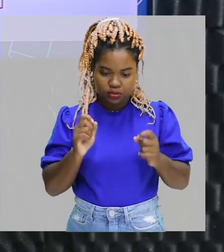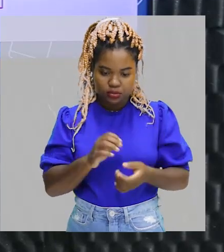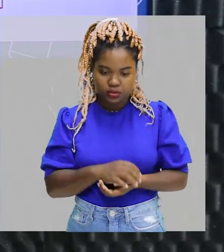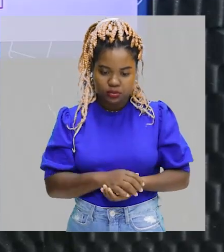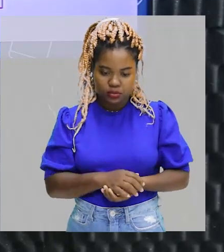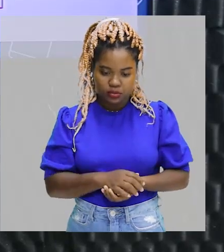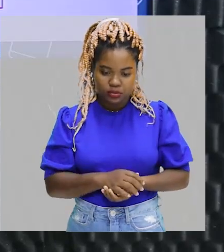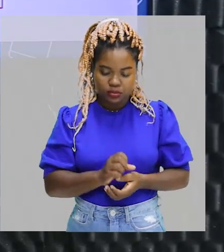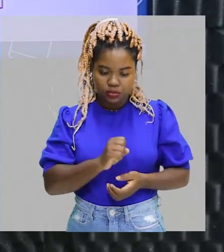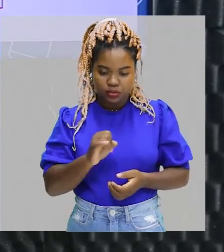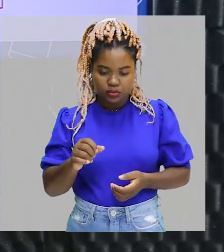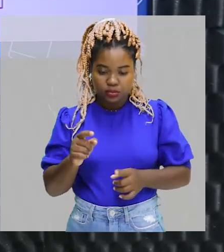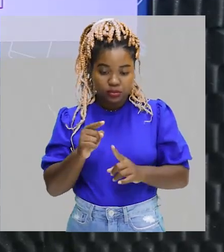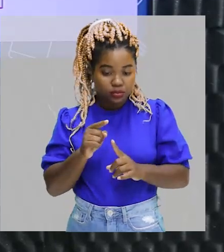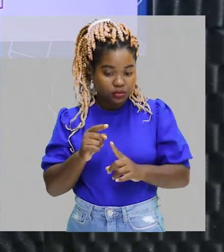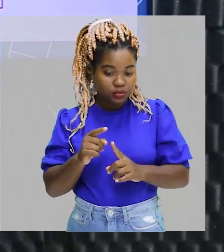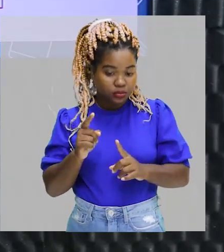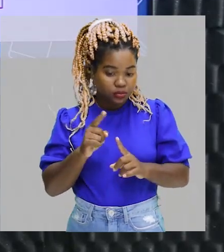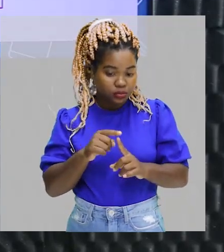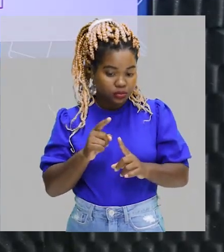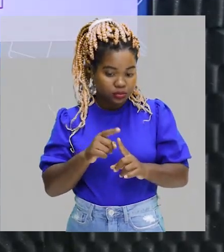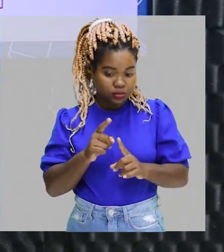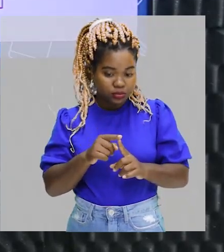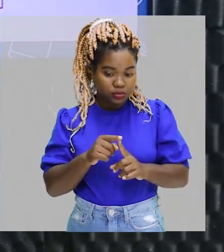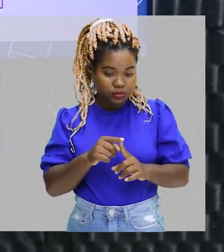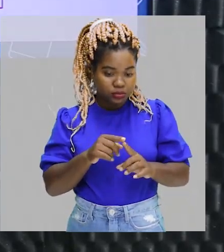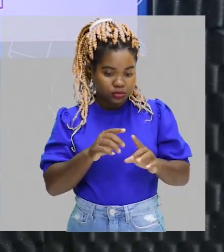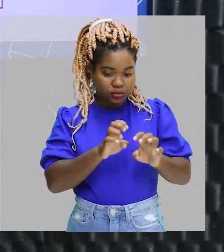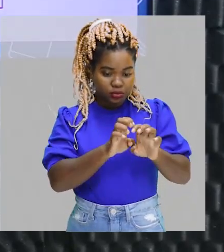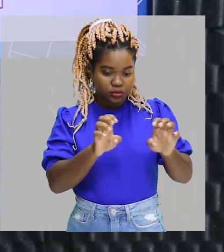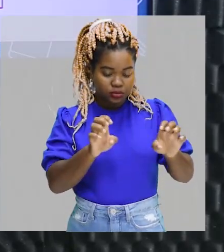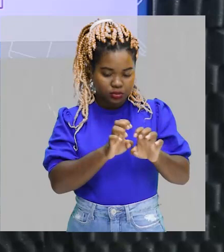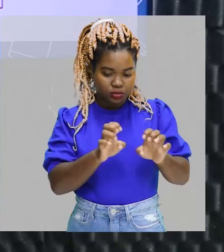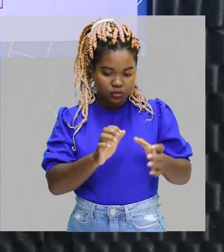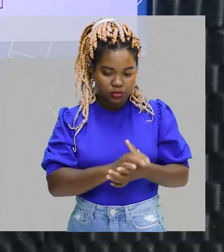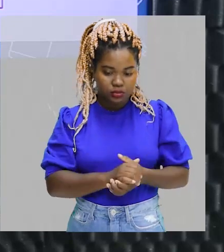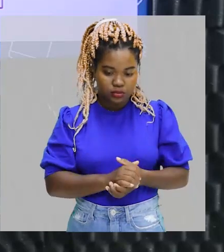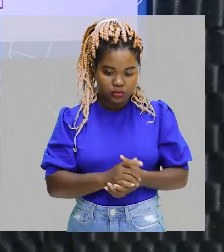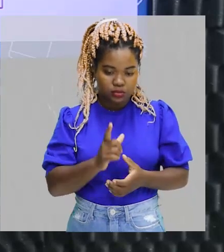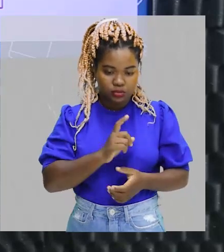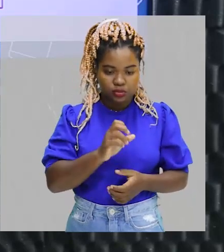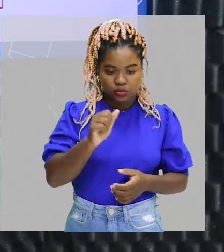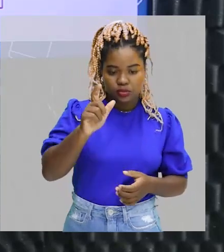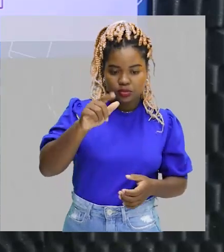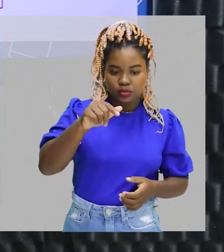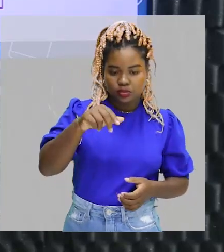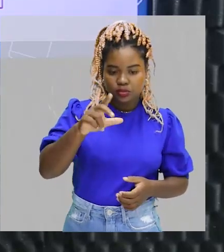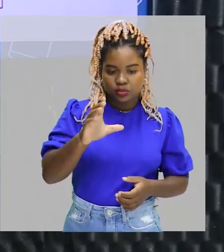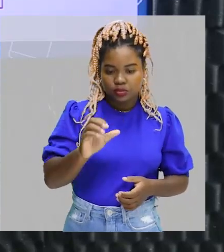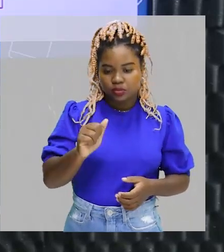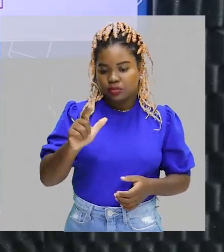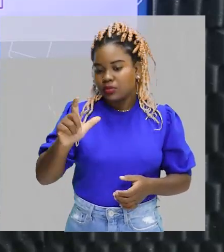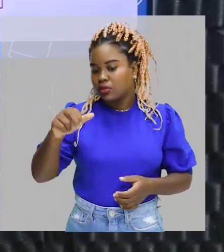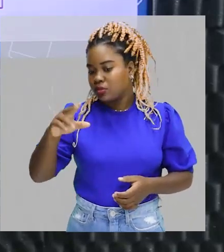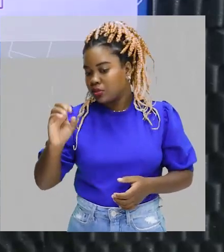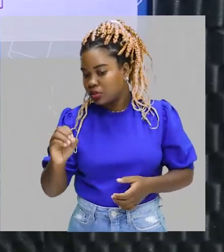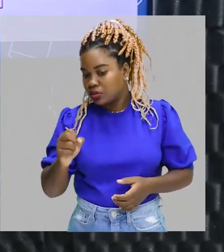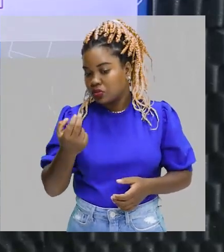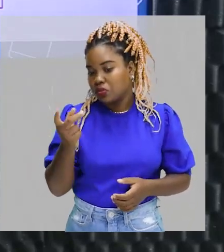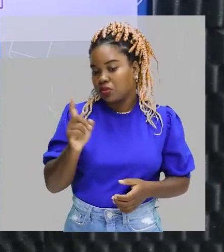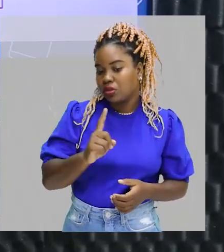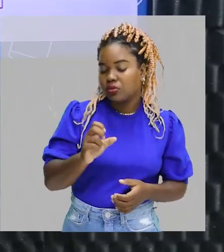fórmula molecular corresponde a um alcano ou não. Se eu obedecer à expressão